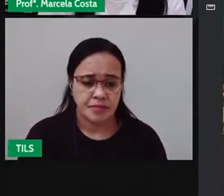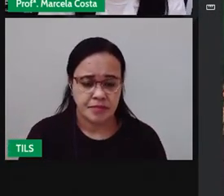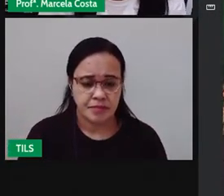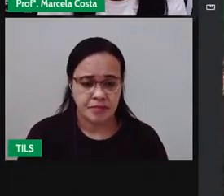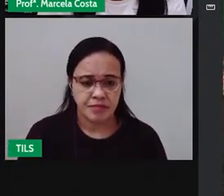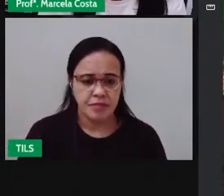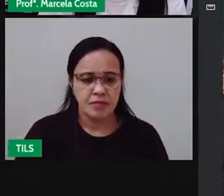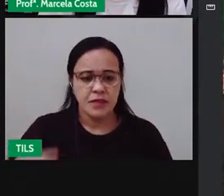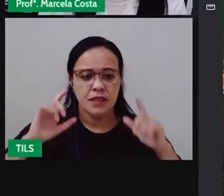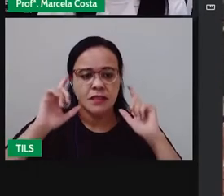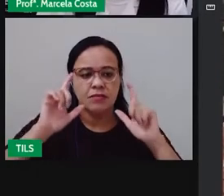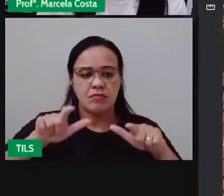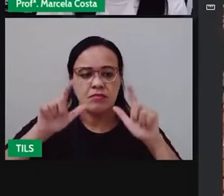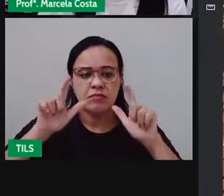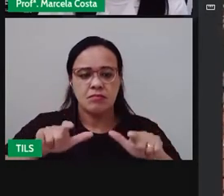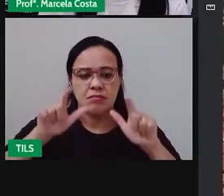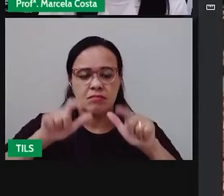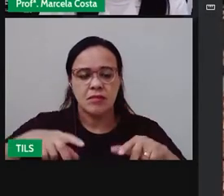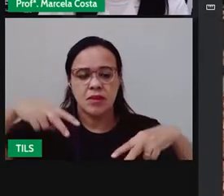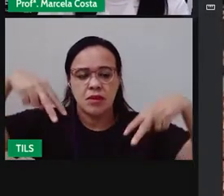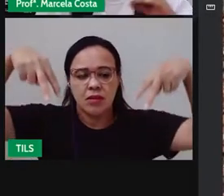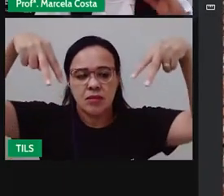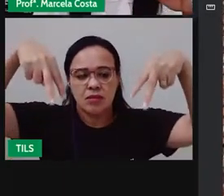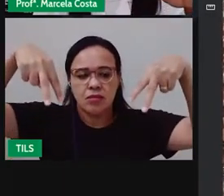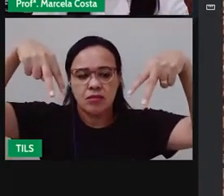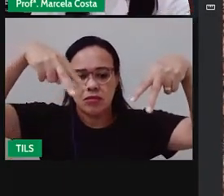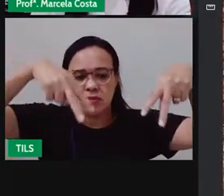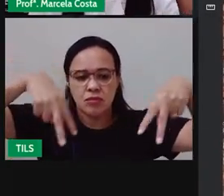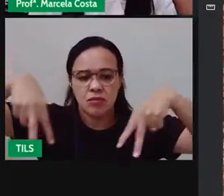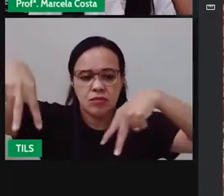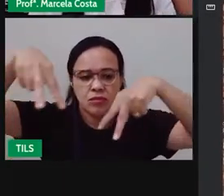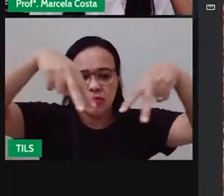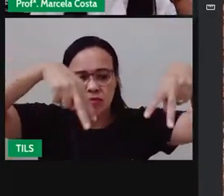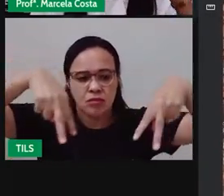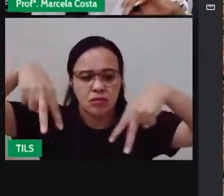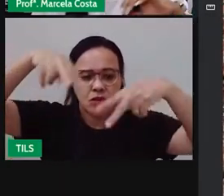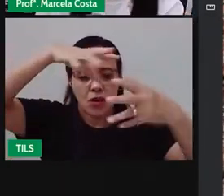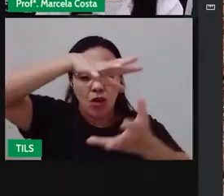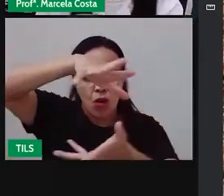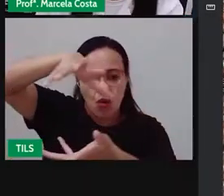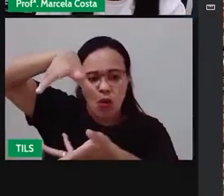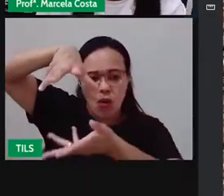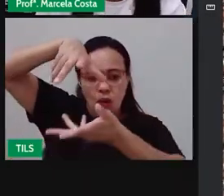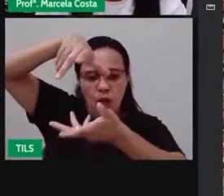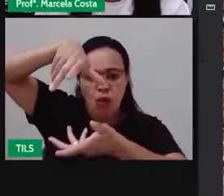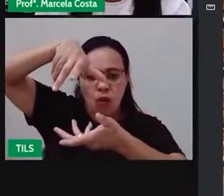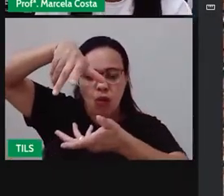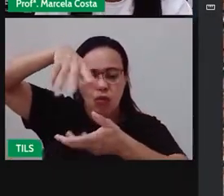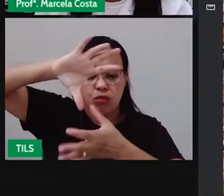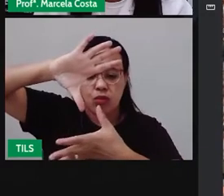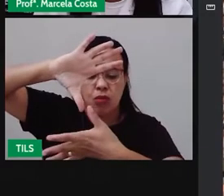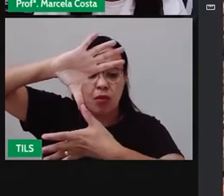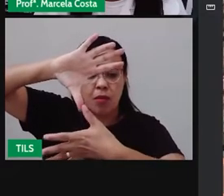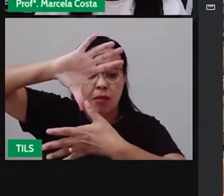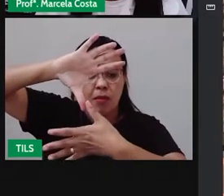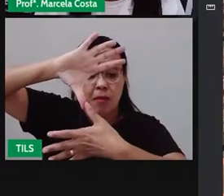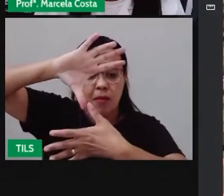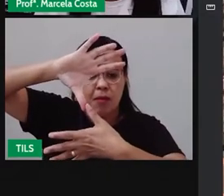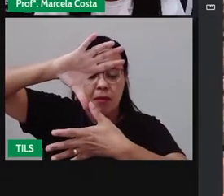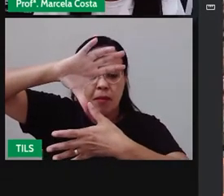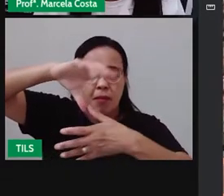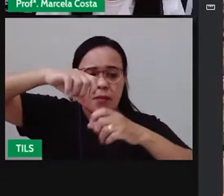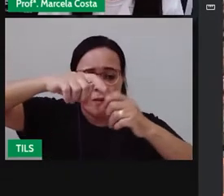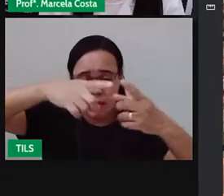aqui uma visão de satélite uma visão de cima mostrando aqui um mapa uma planta dessa